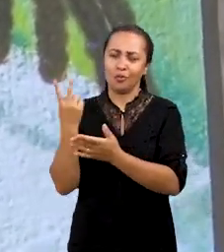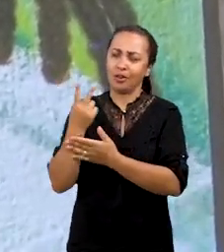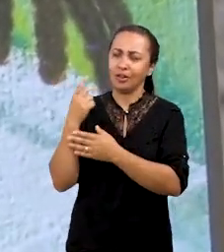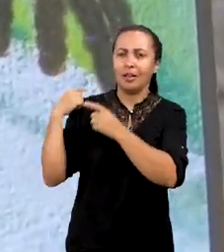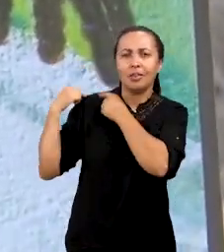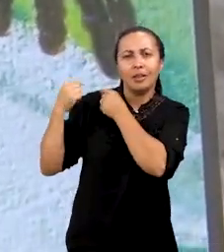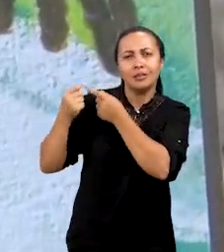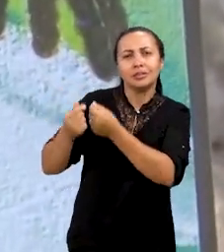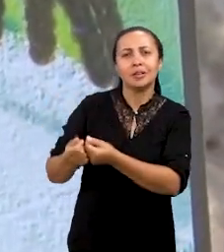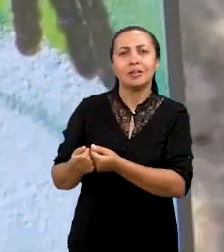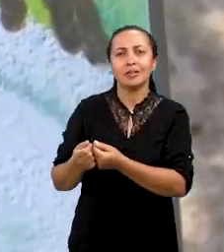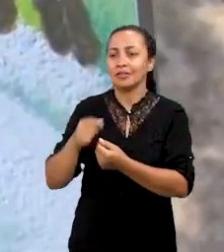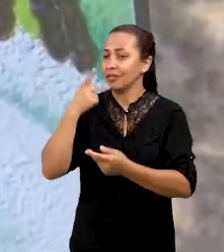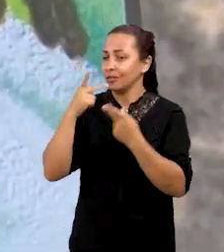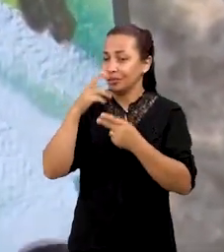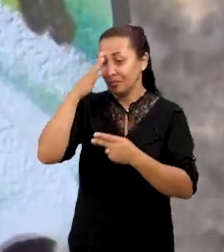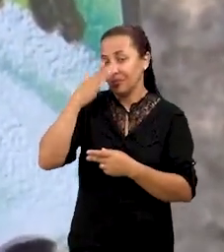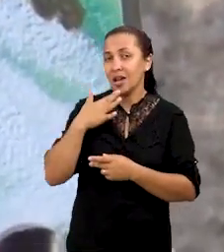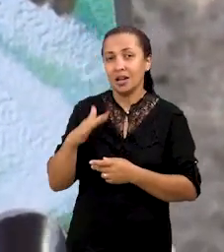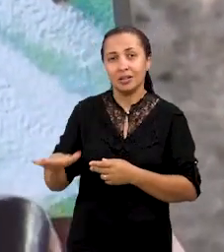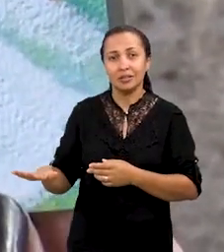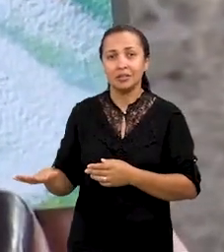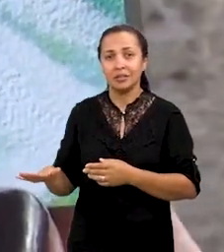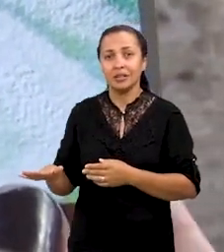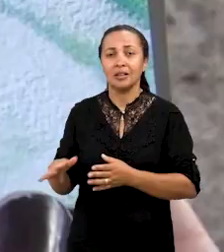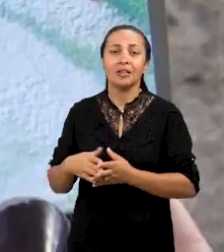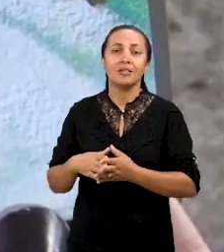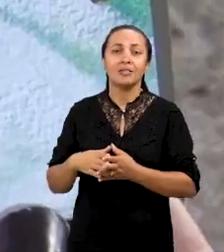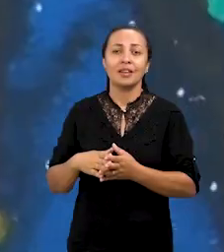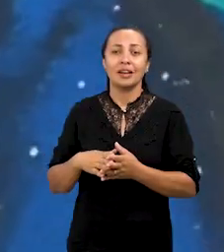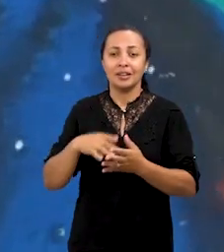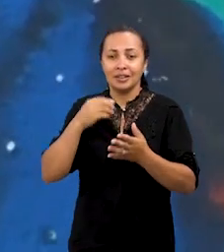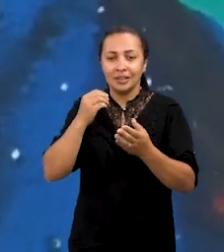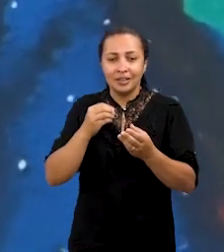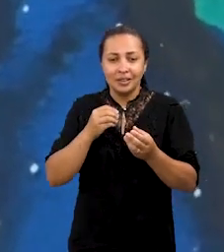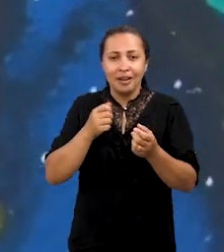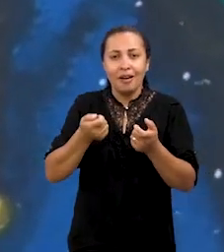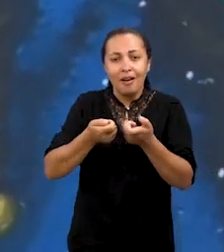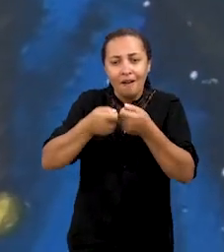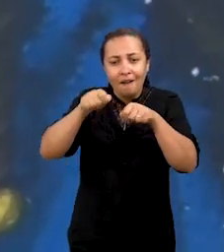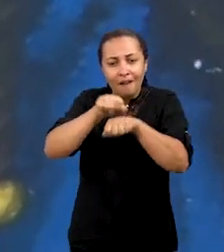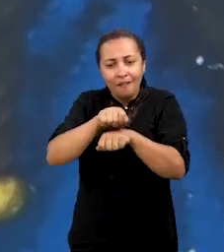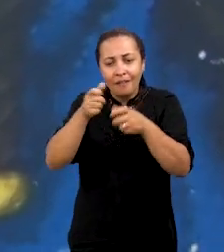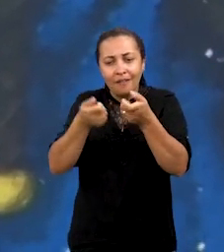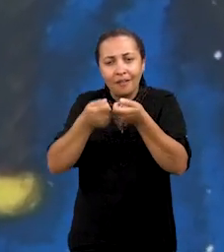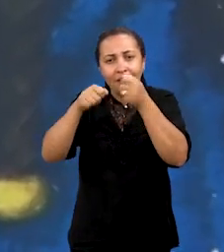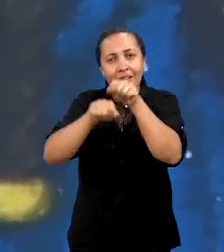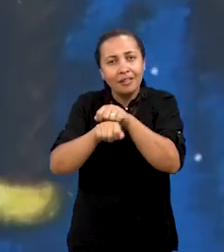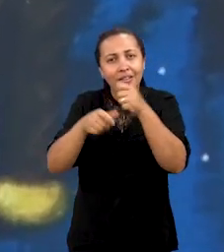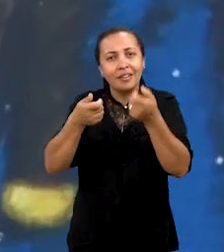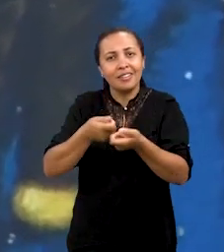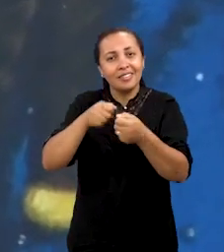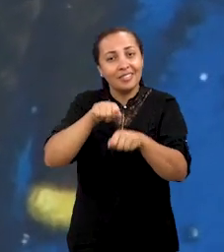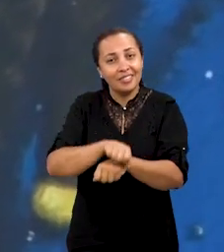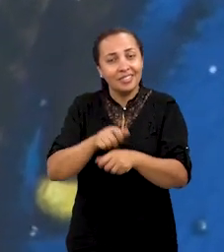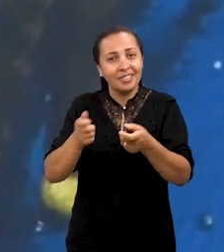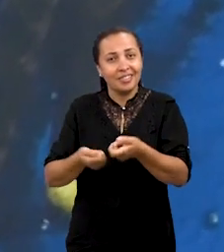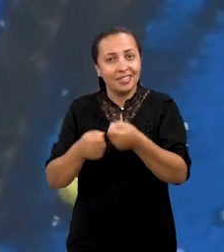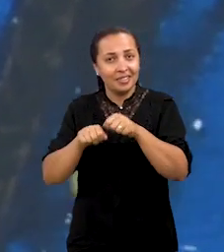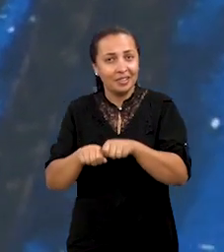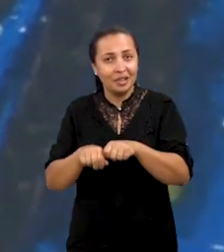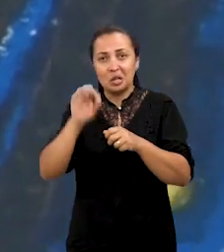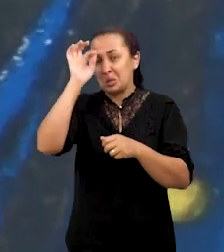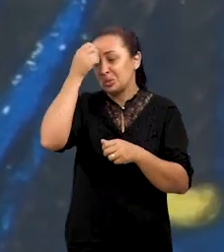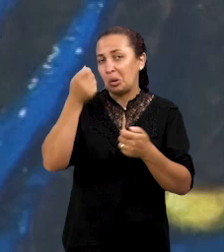tradições, vai contando para a criança, vai trançando, fazendo a trança e essa trança não é